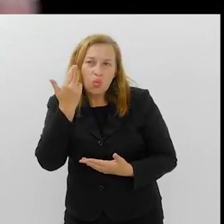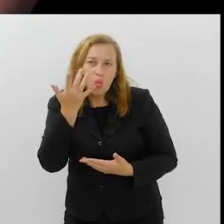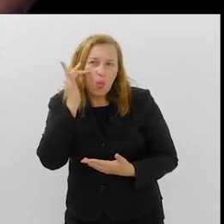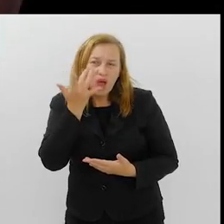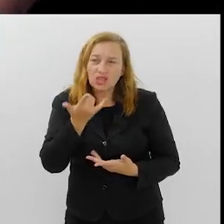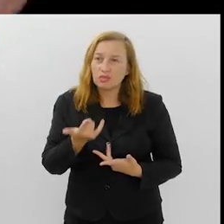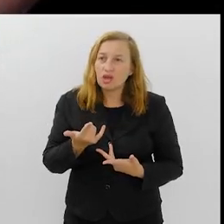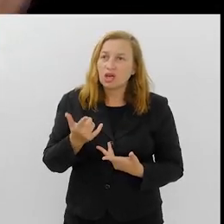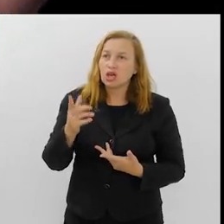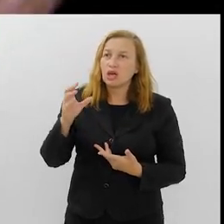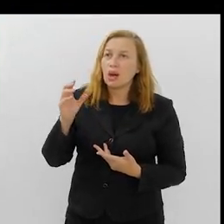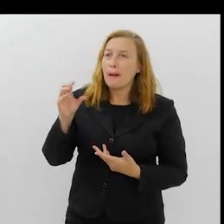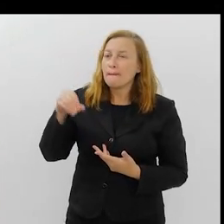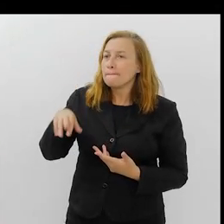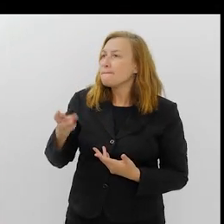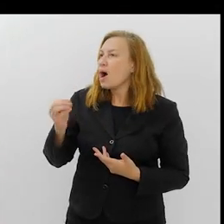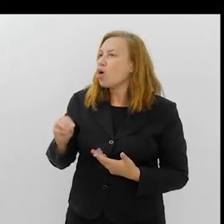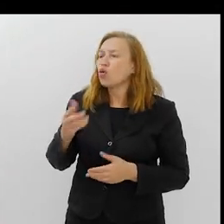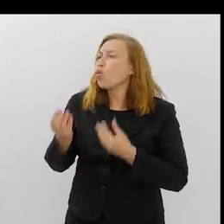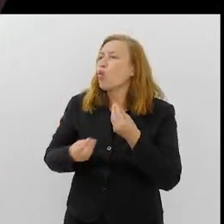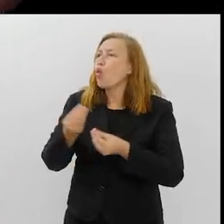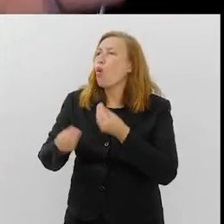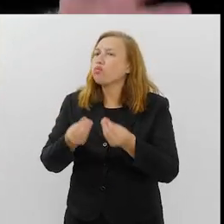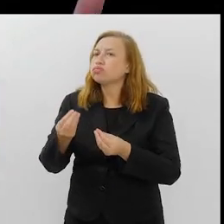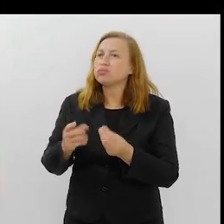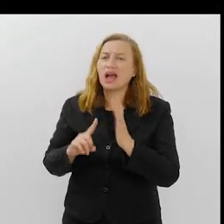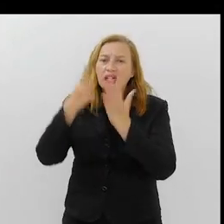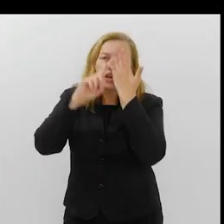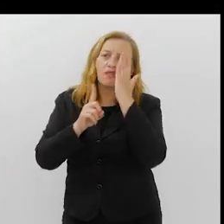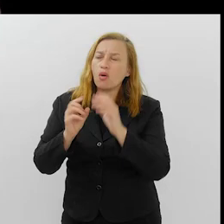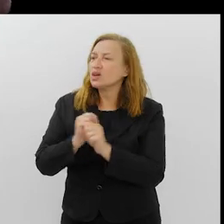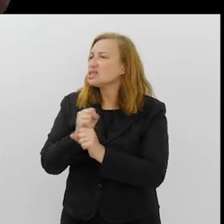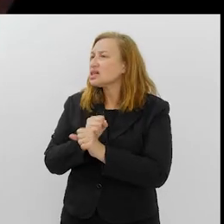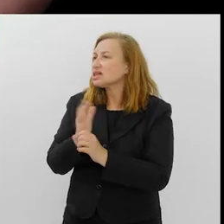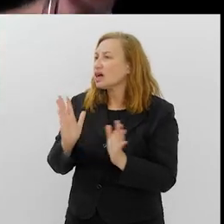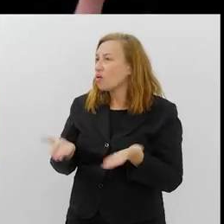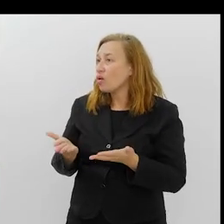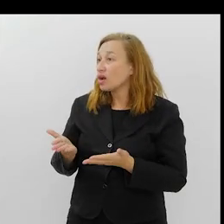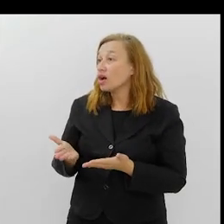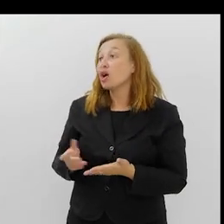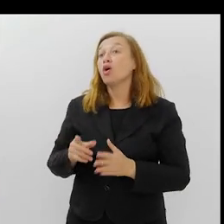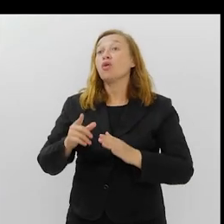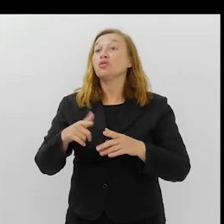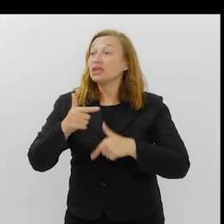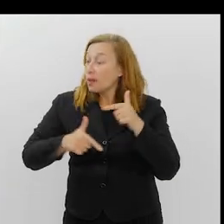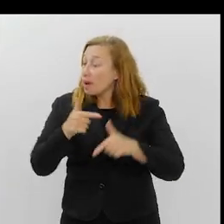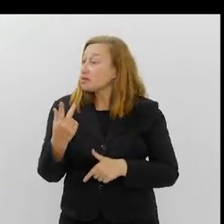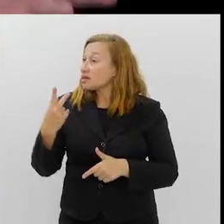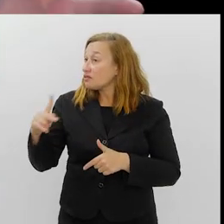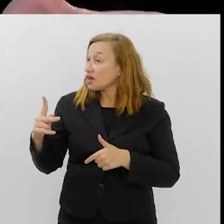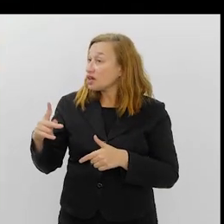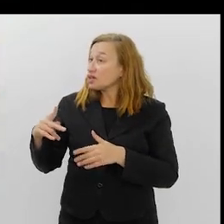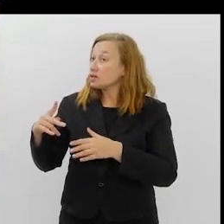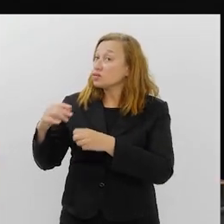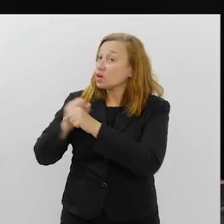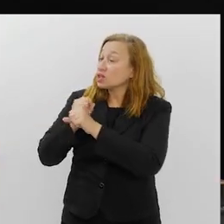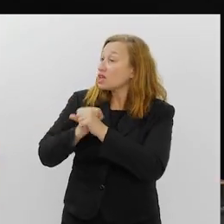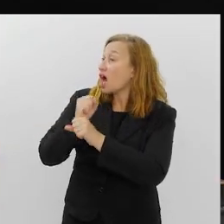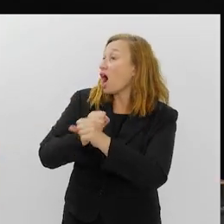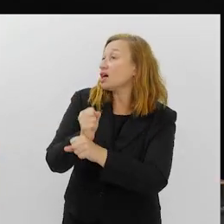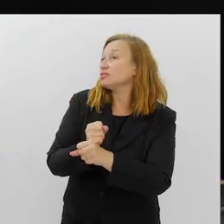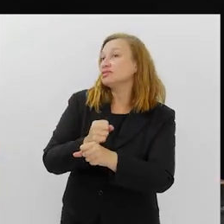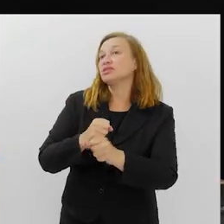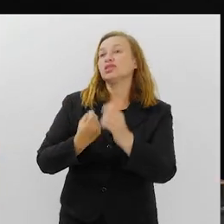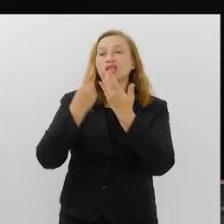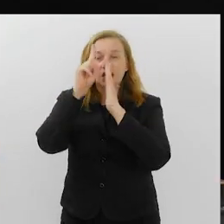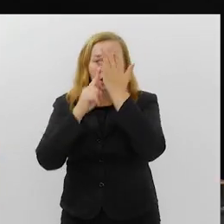um... Mauro, como é que está o carnaval esse ano? Você vai perceber? Os carnavais que você fez, não é por estar na sua presença, mas estou dando